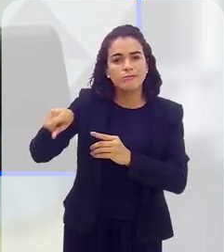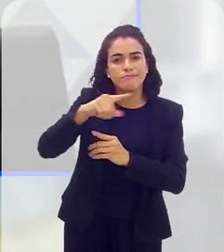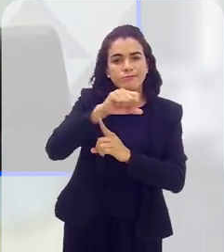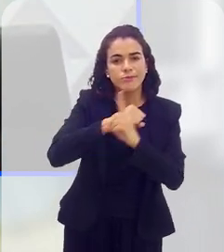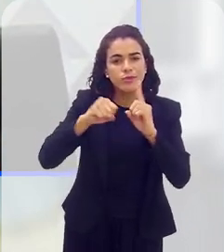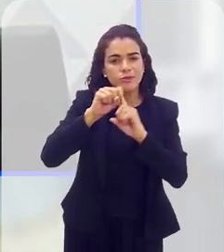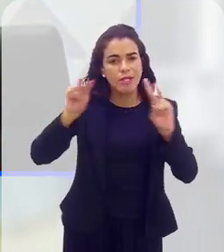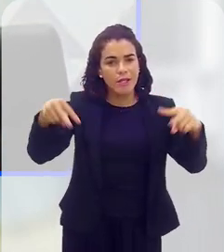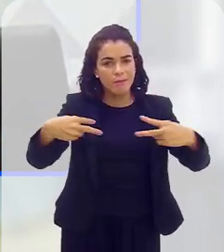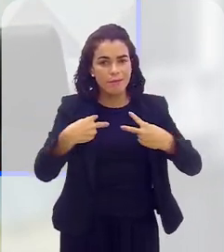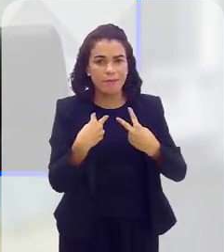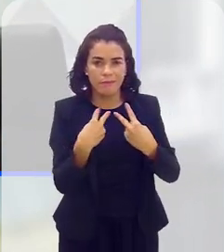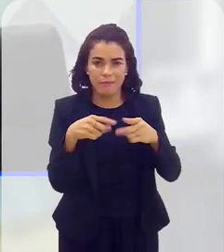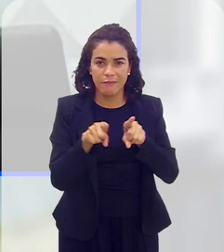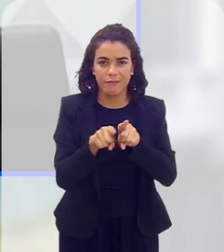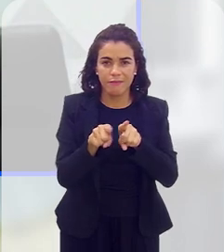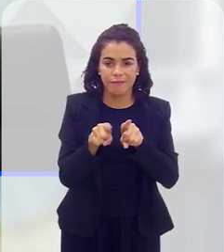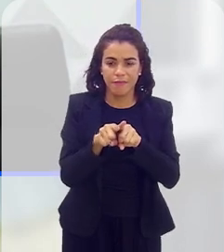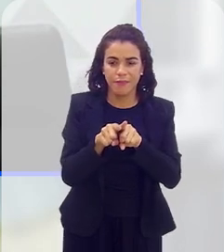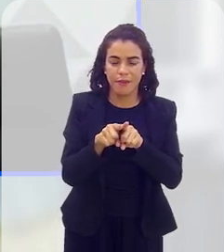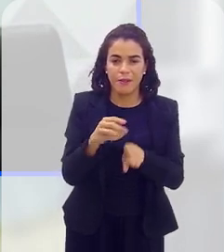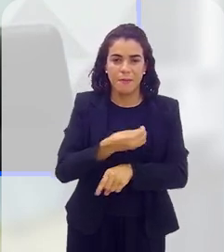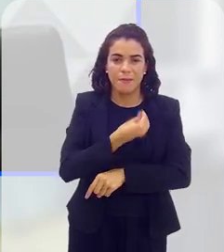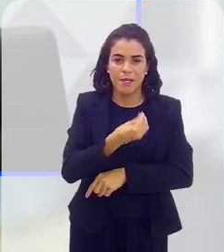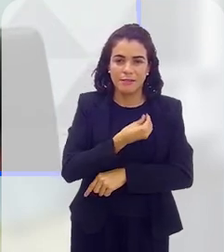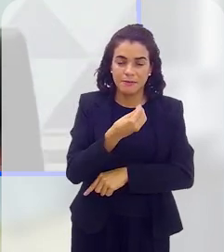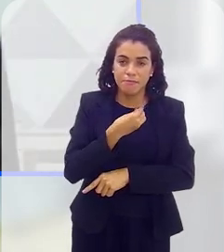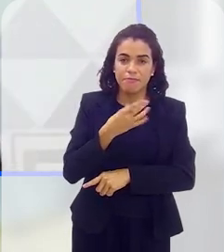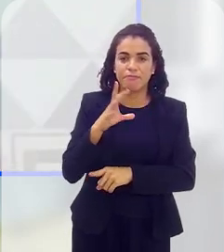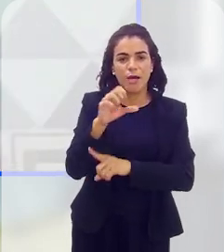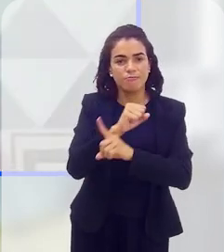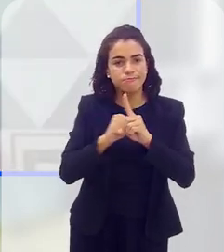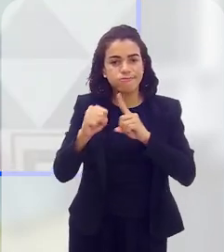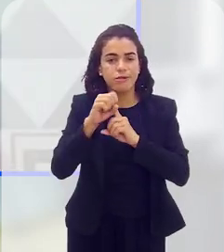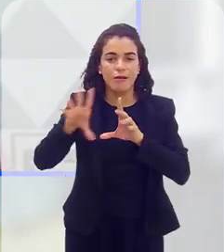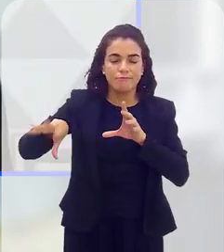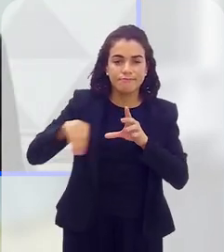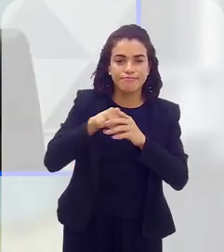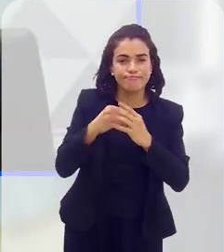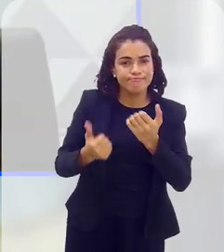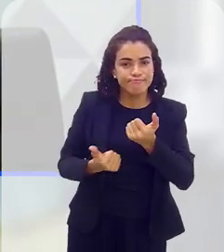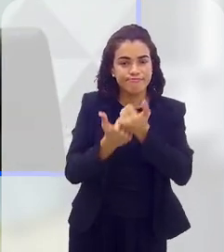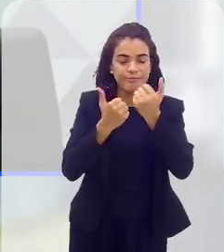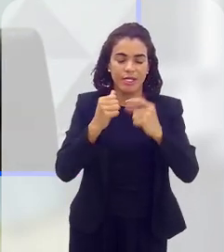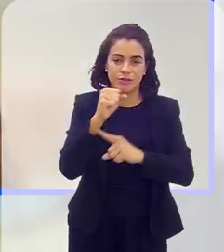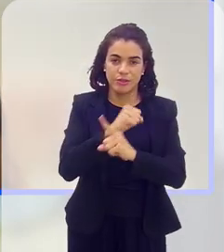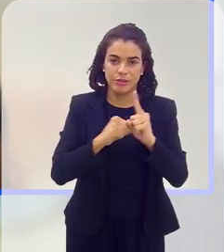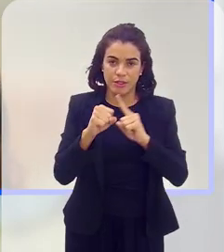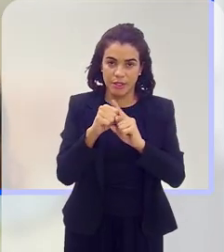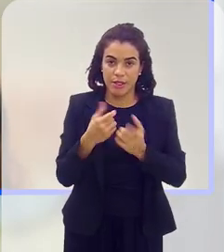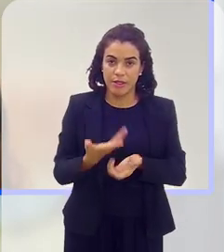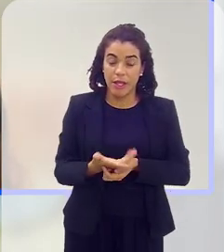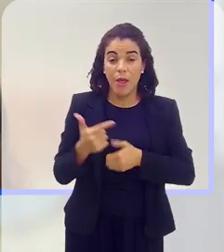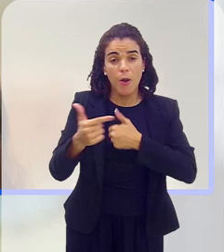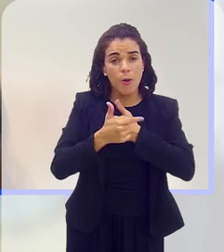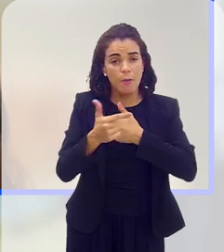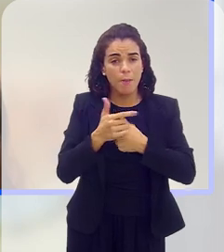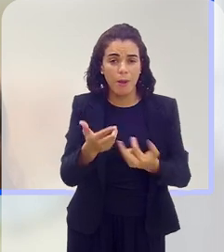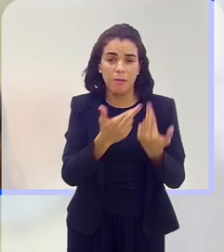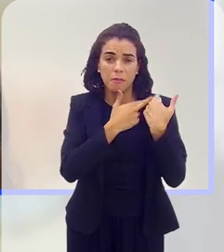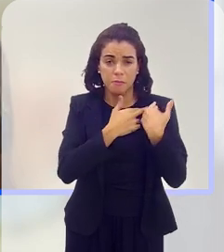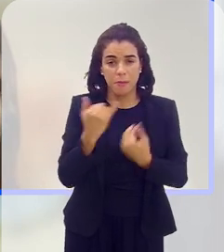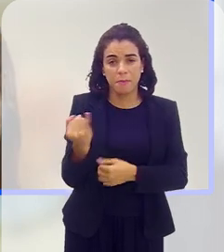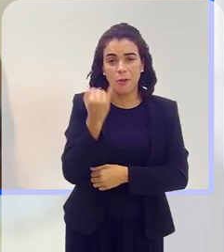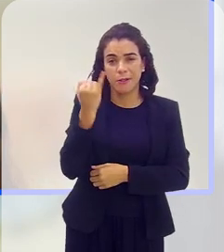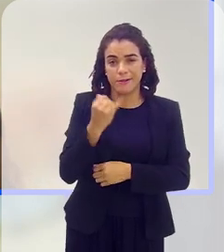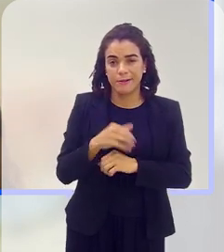como que tenho possibilidade sim de participar dessa sociedade e somar para essa sociedade, eu acho que esse é um papel importante